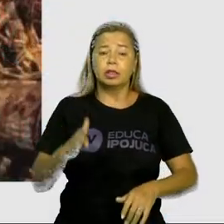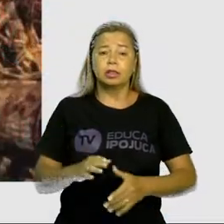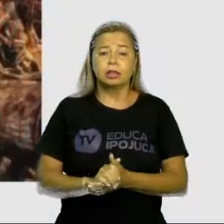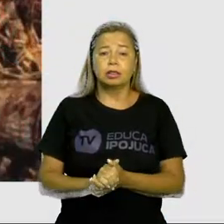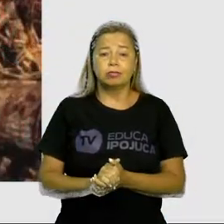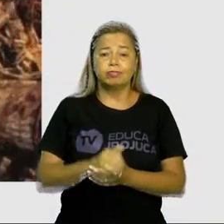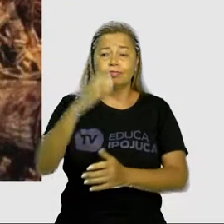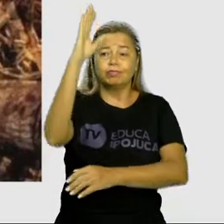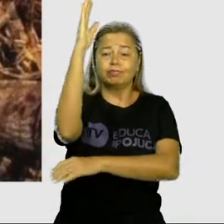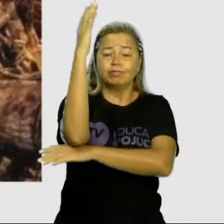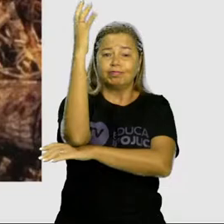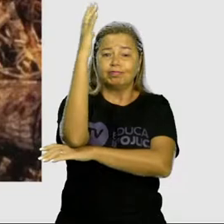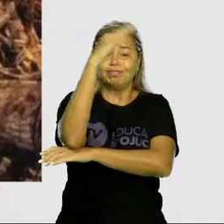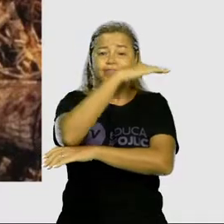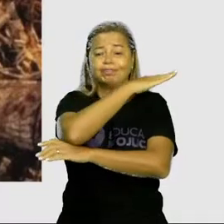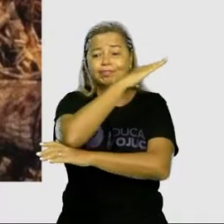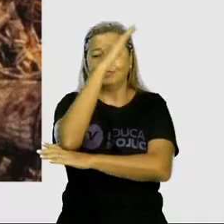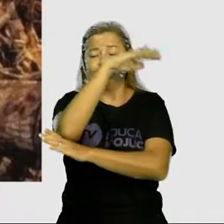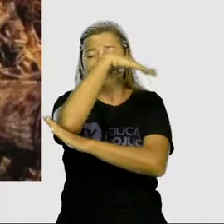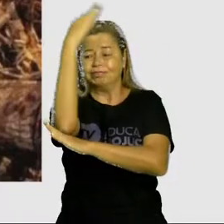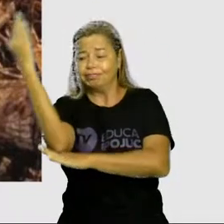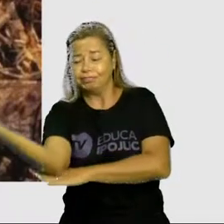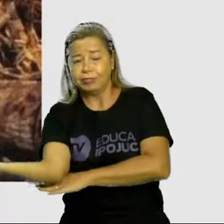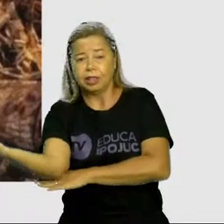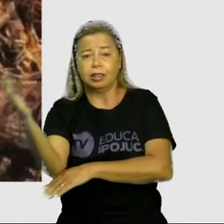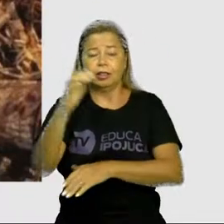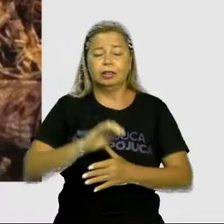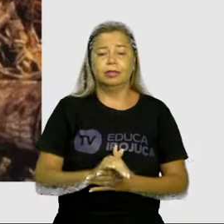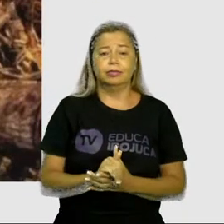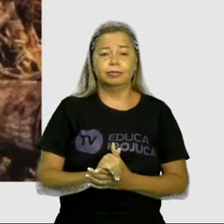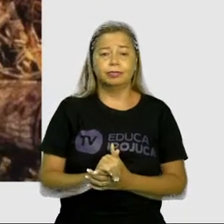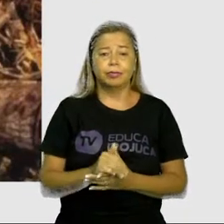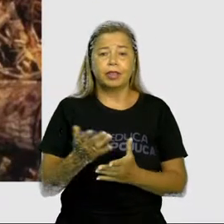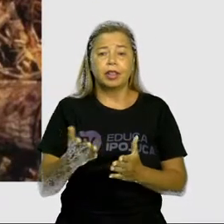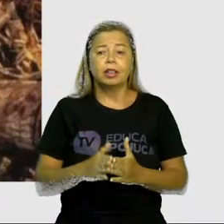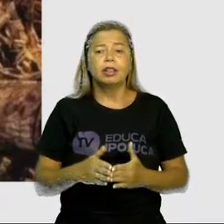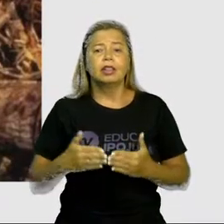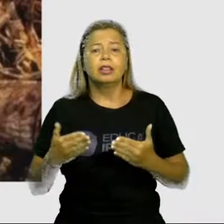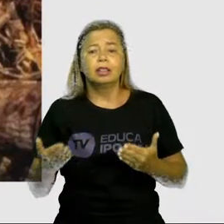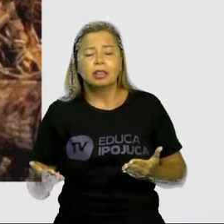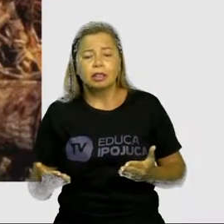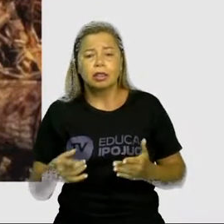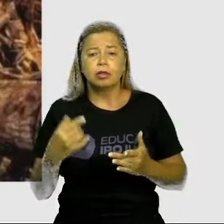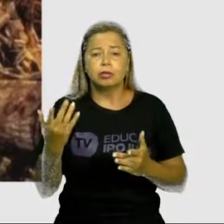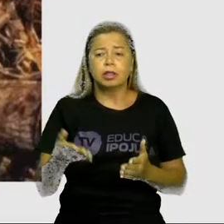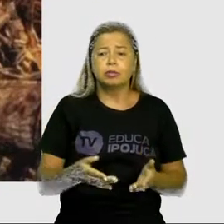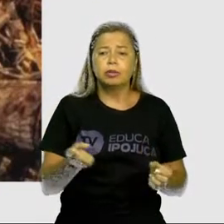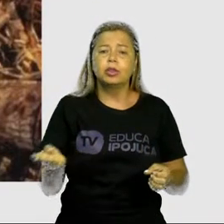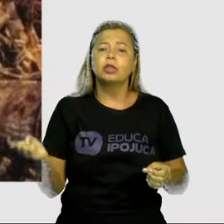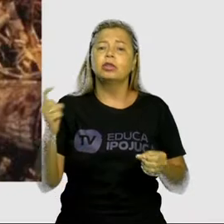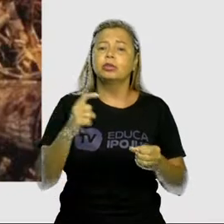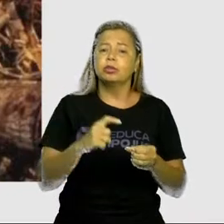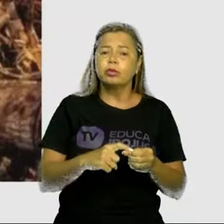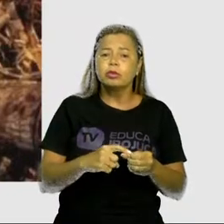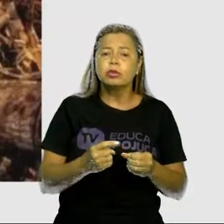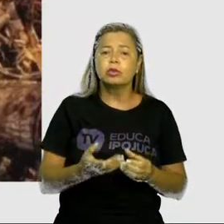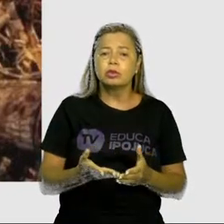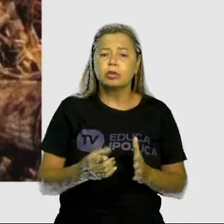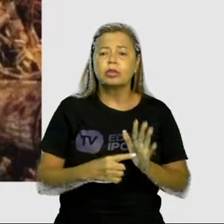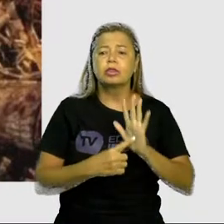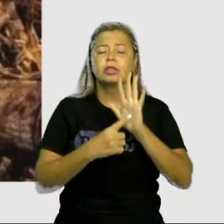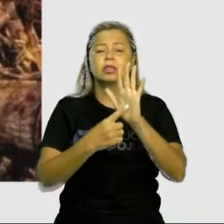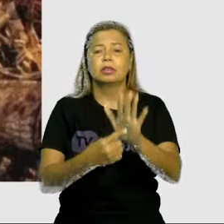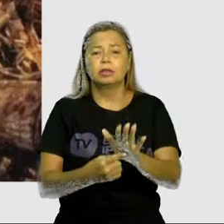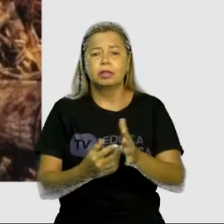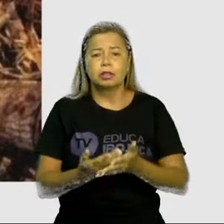desmatamento. Por que eu separei esse tipo de intervenção? Porque ele é